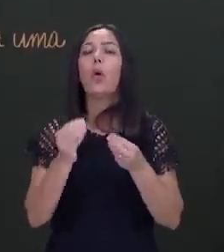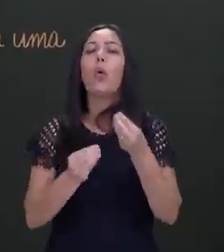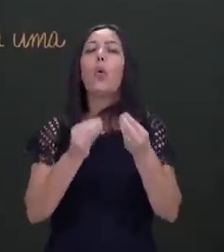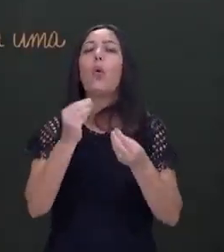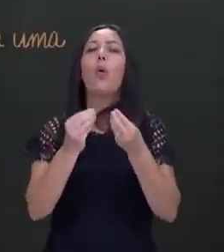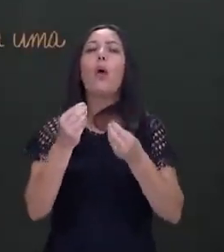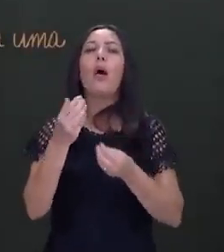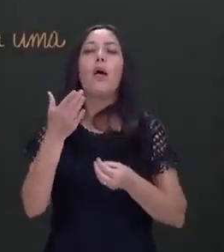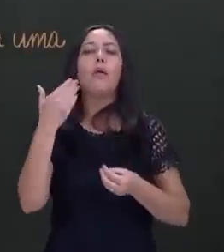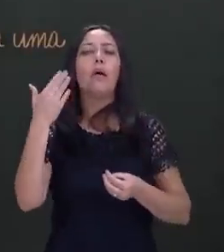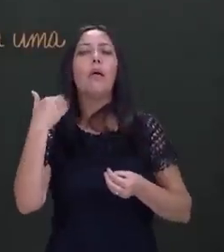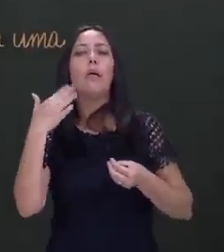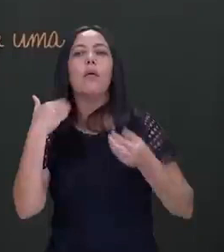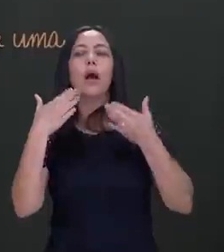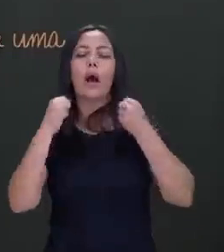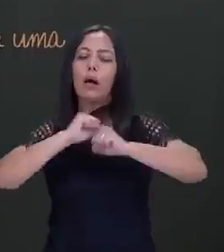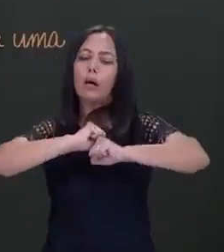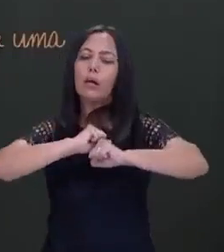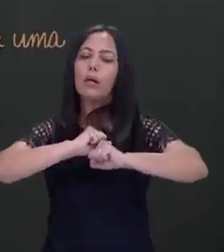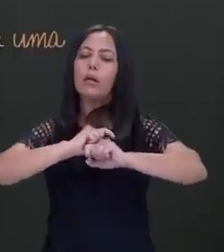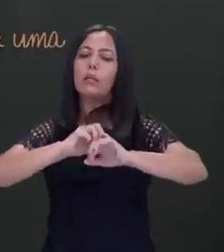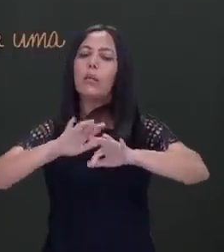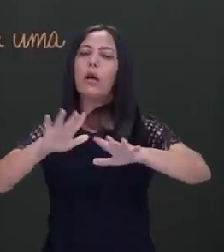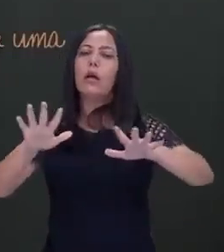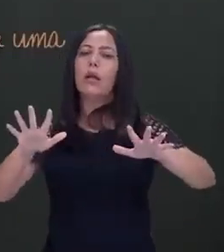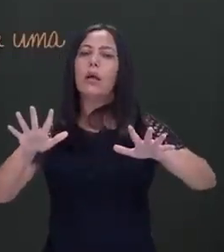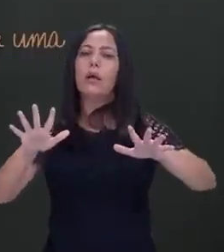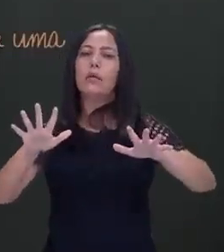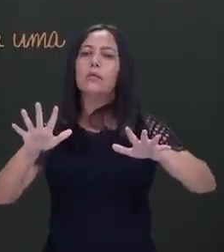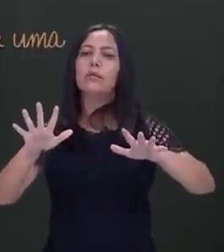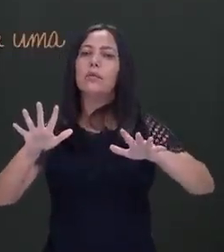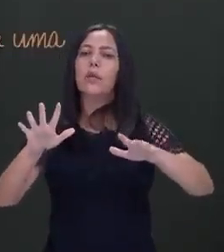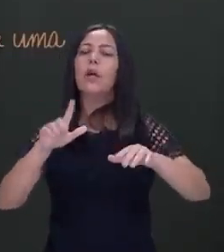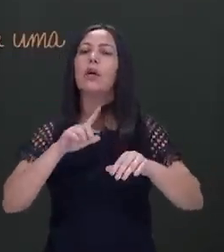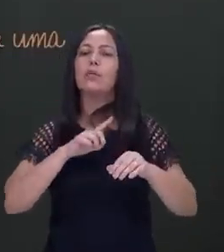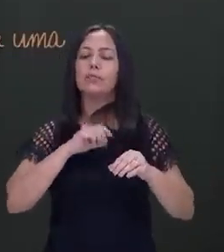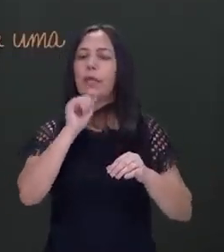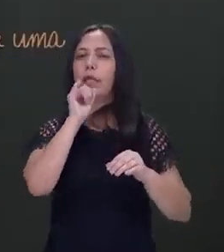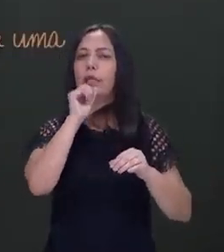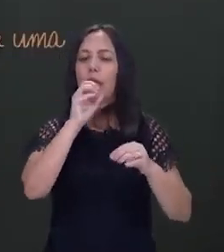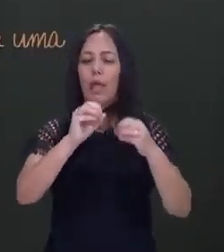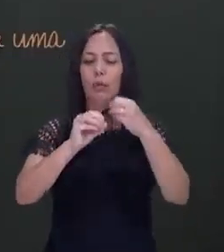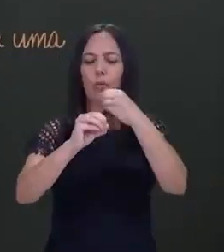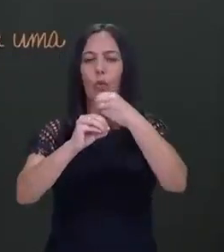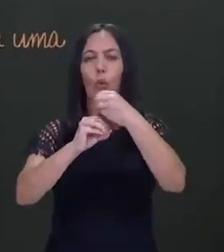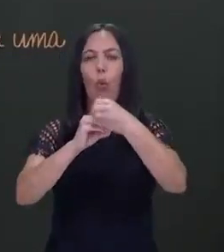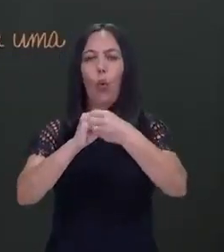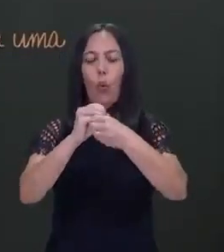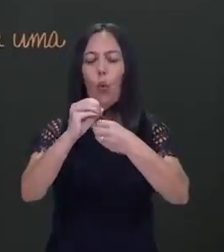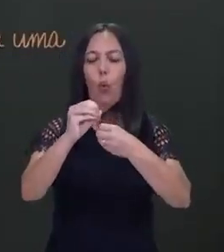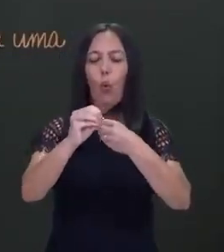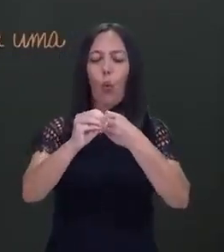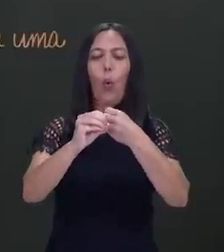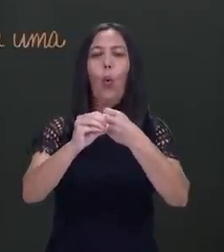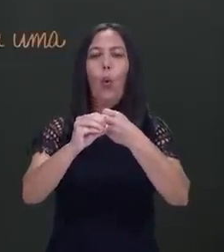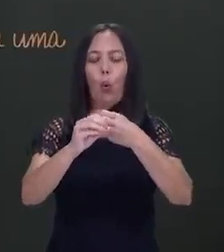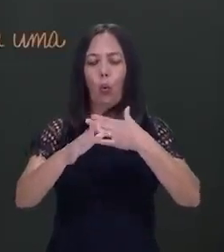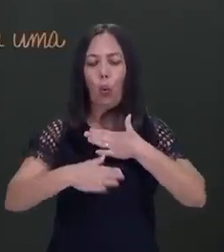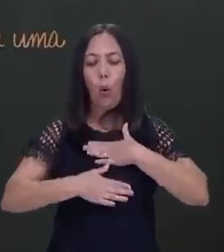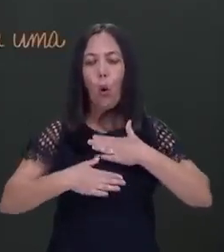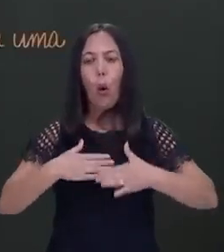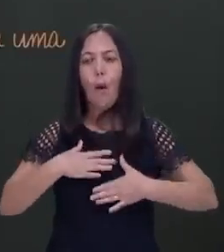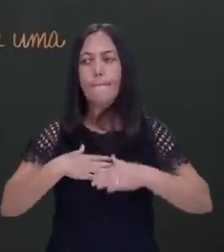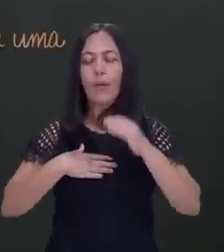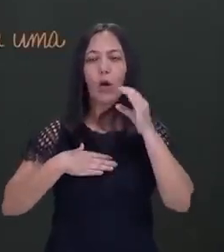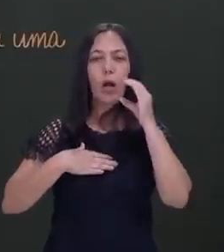forma que o calor, ele é propagado? Ele é propagado de onde tem maior agitação de moléculas. Onde a temperatura é maior.